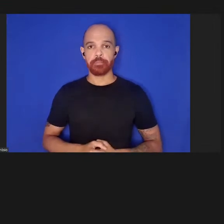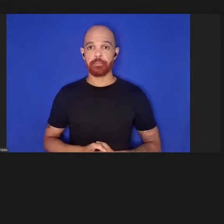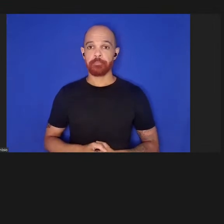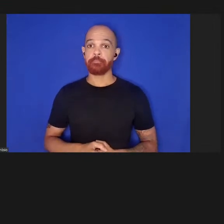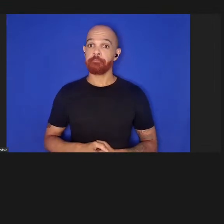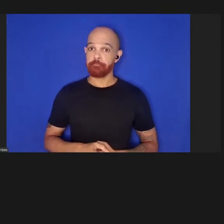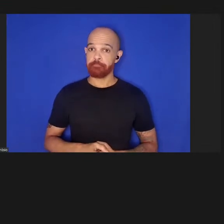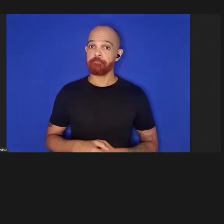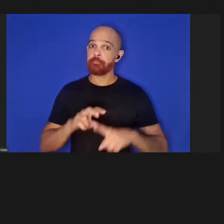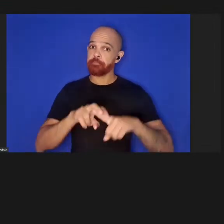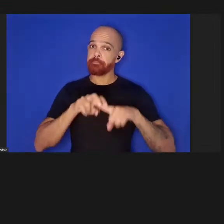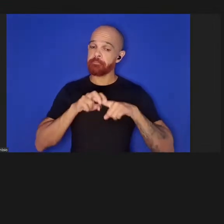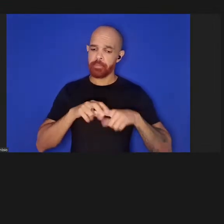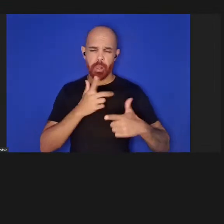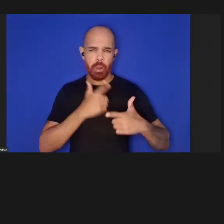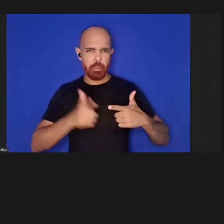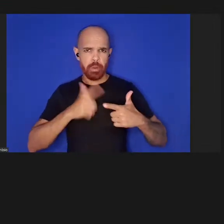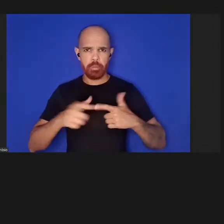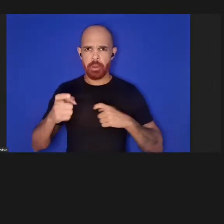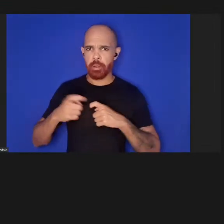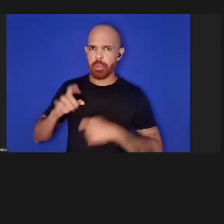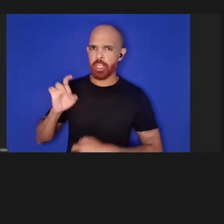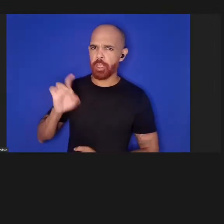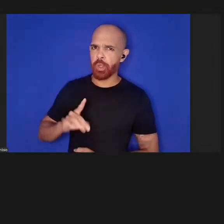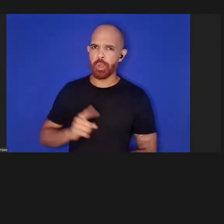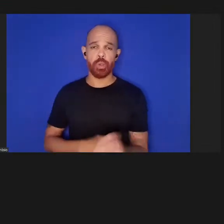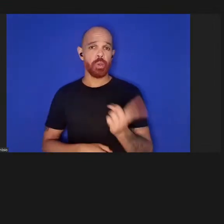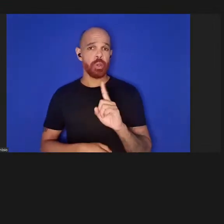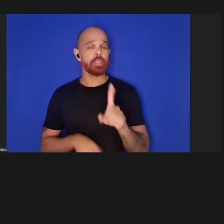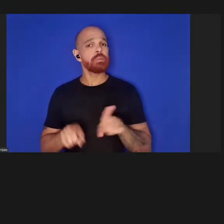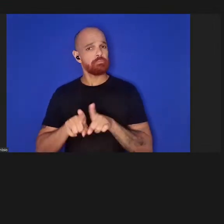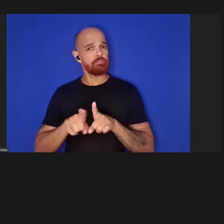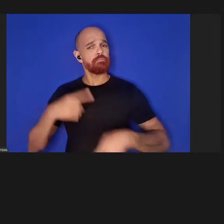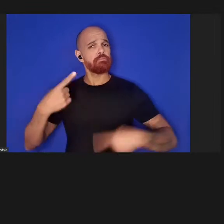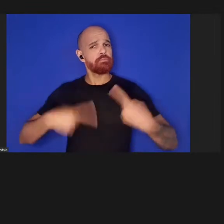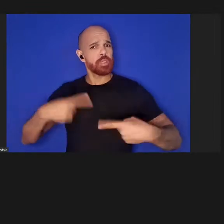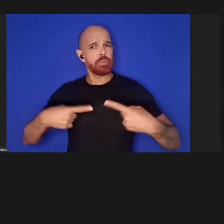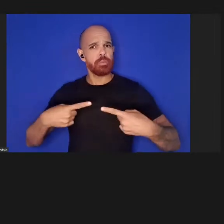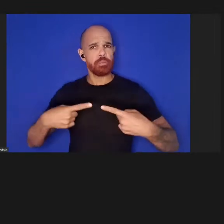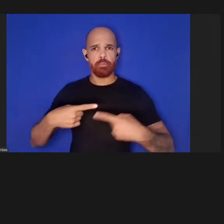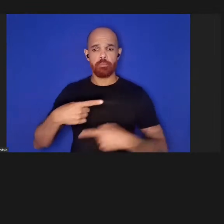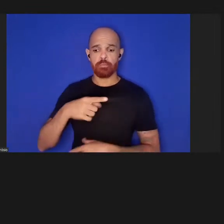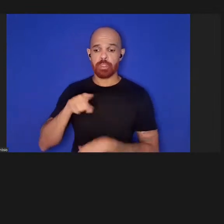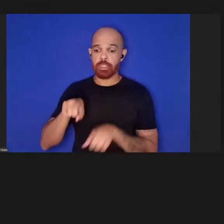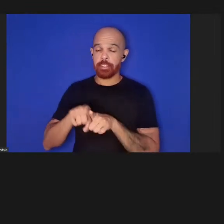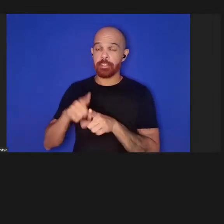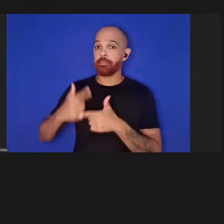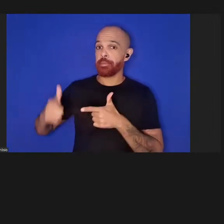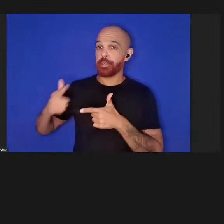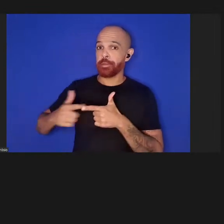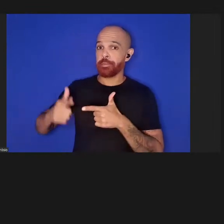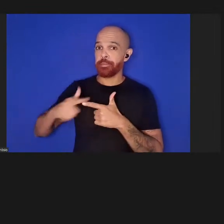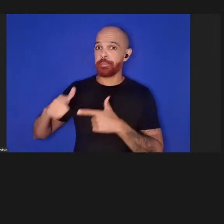apenas de um problema médico, mas também de problema político, bem como um problema sociológico.